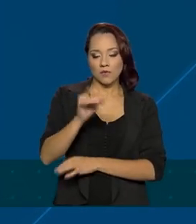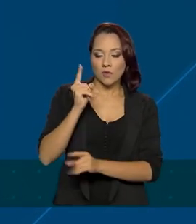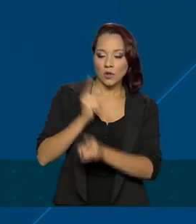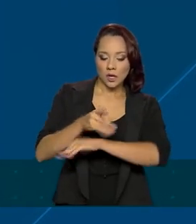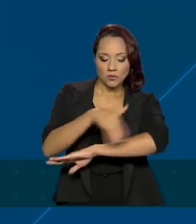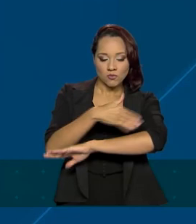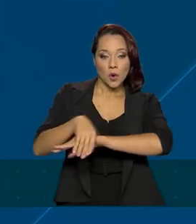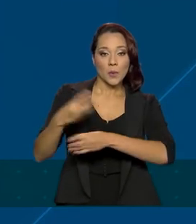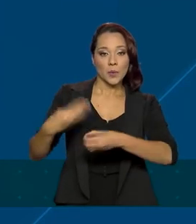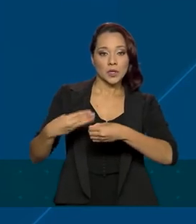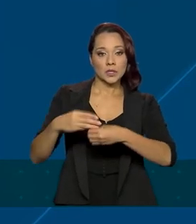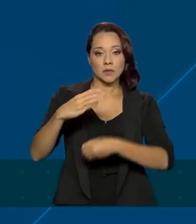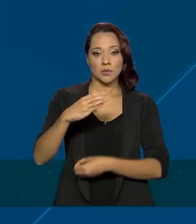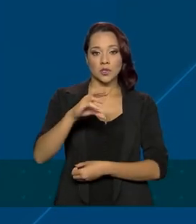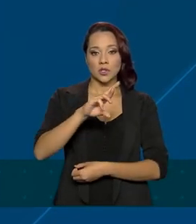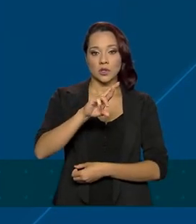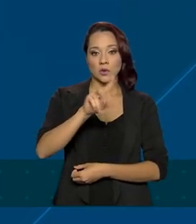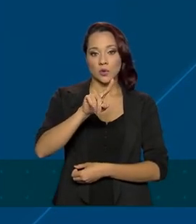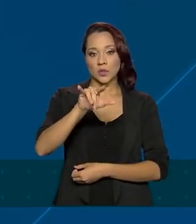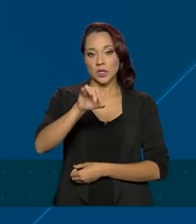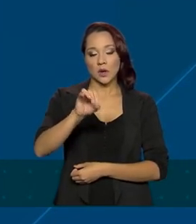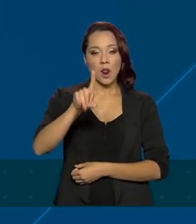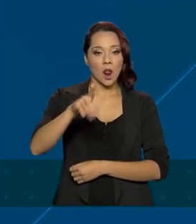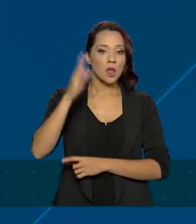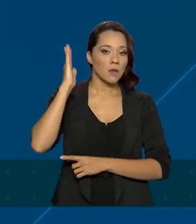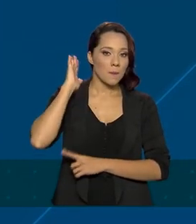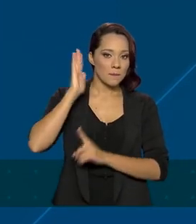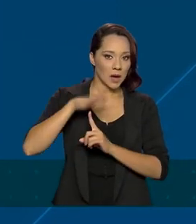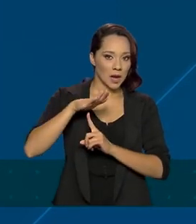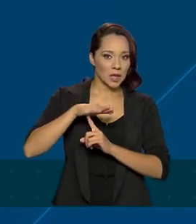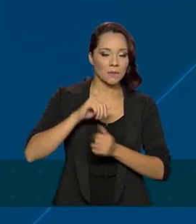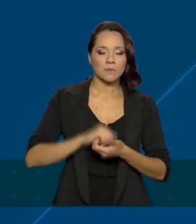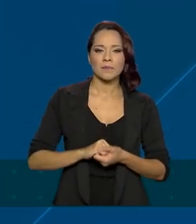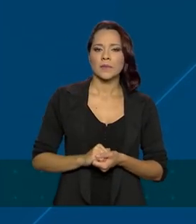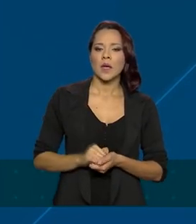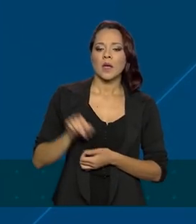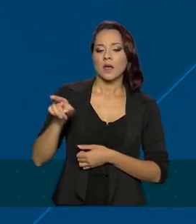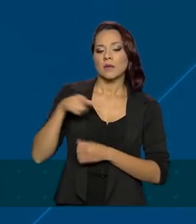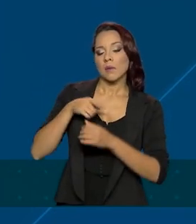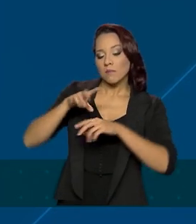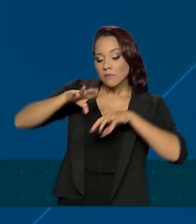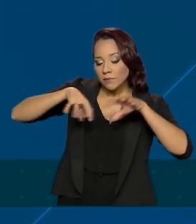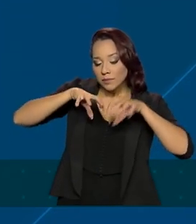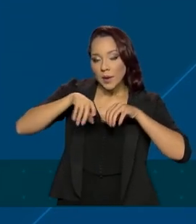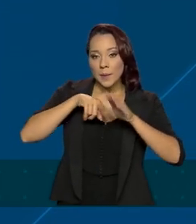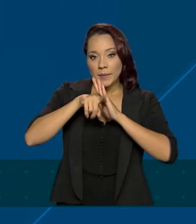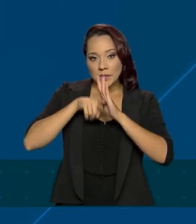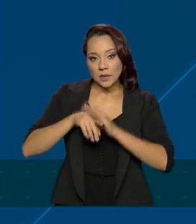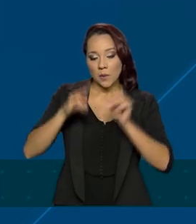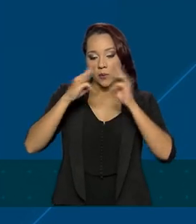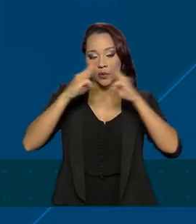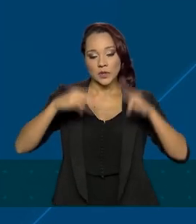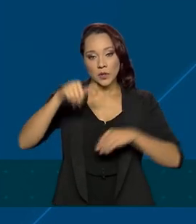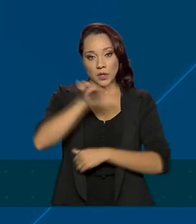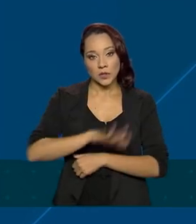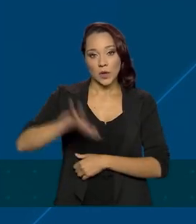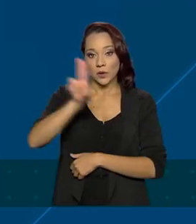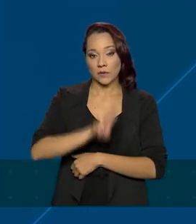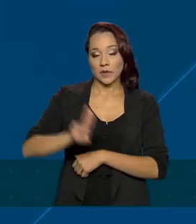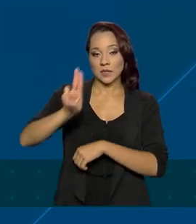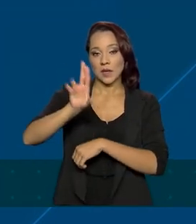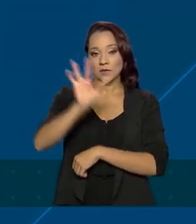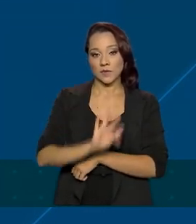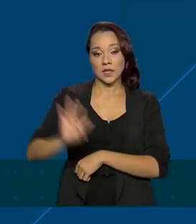rural do município de Cruzeiro do Oeste, no Paraná, em escavações conduzidas por pesquisadores do Museu Nacional da Universidade